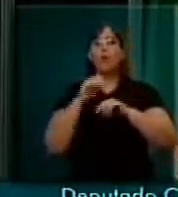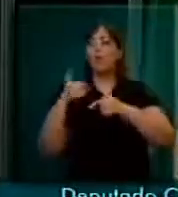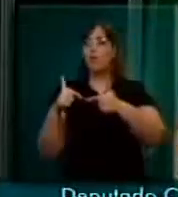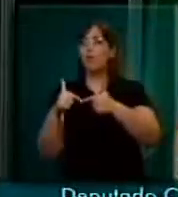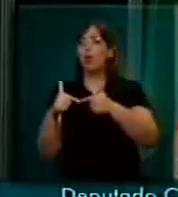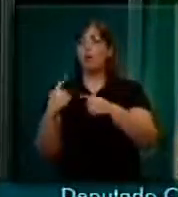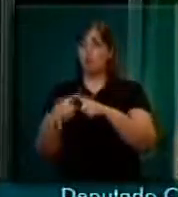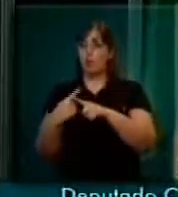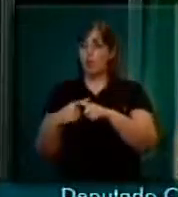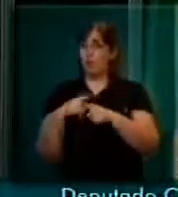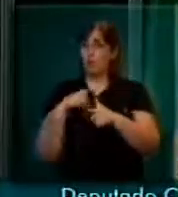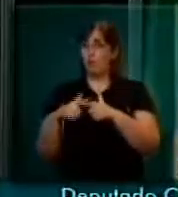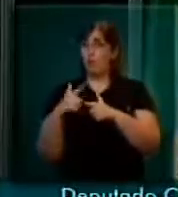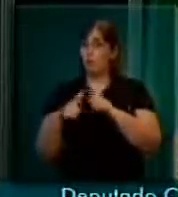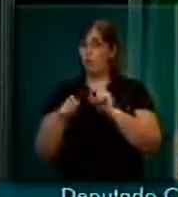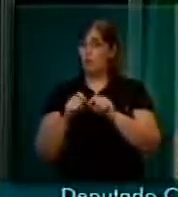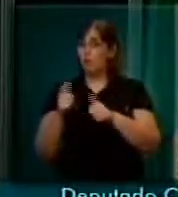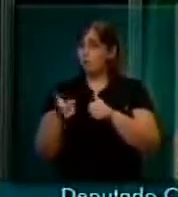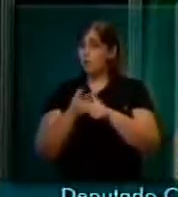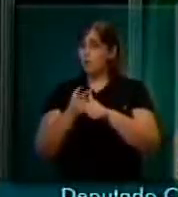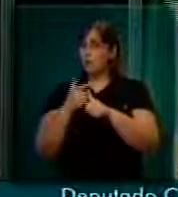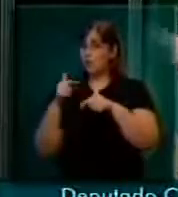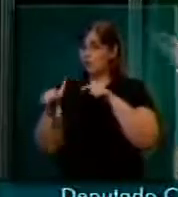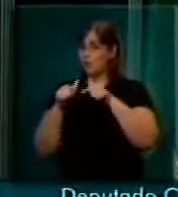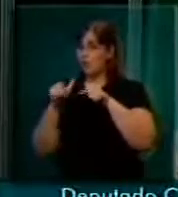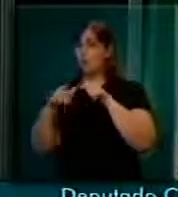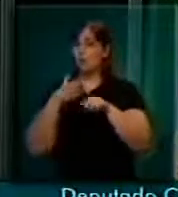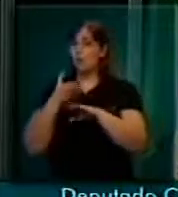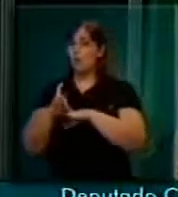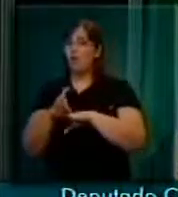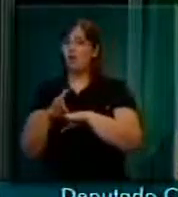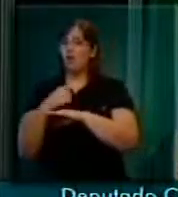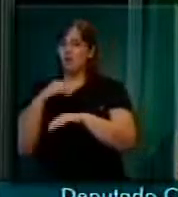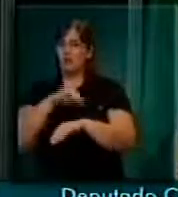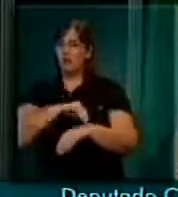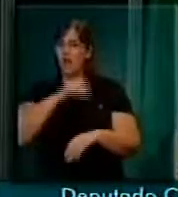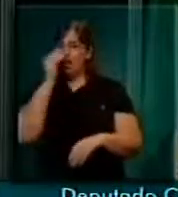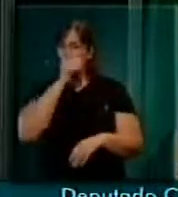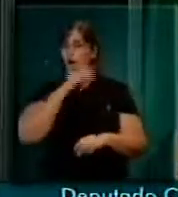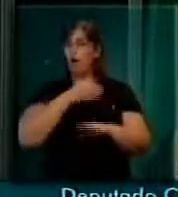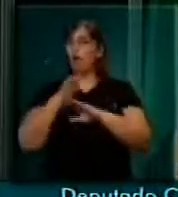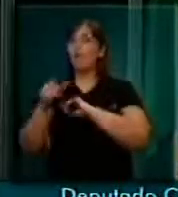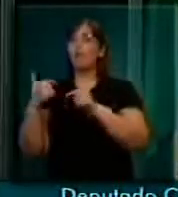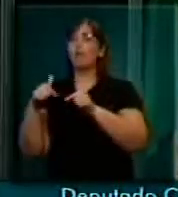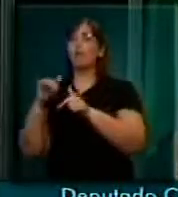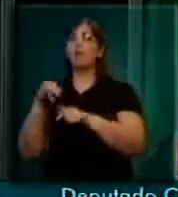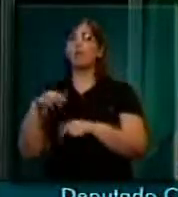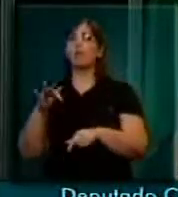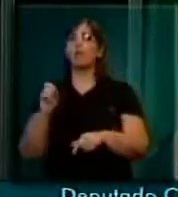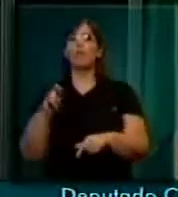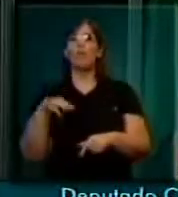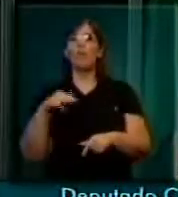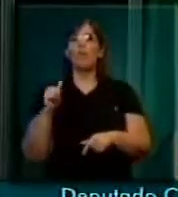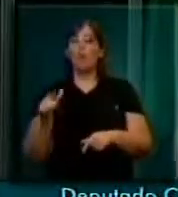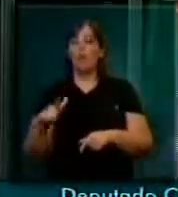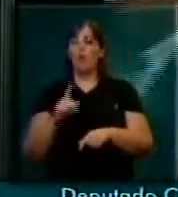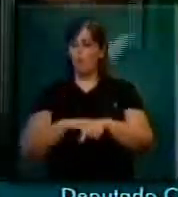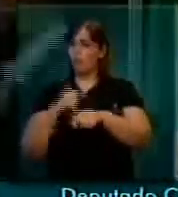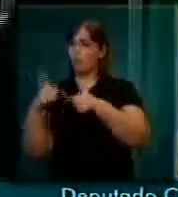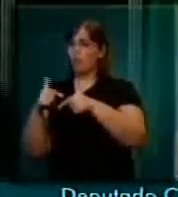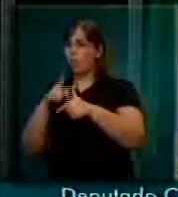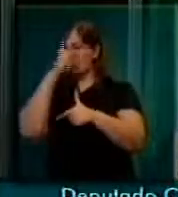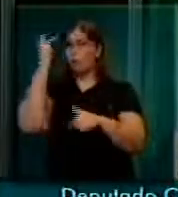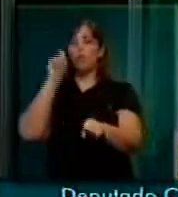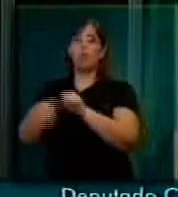Uma, que o trabalhador, para complementar os seus salários, vai para o trabalho informal. E quando entra em ação, acaba sendo exterminado. A outra